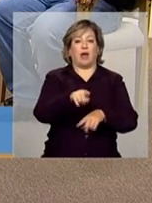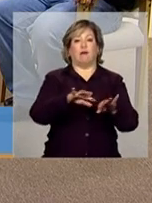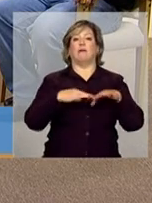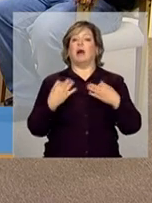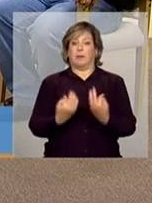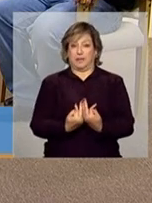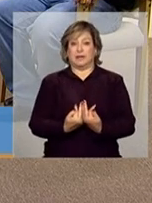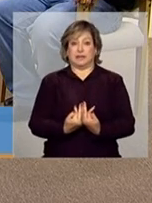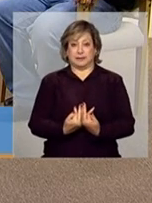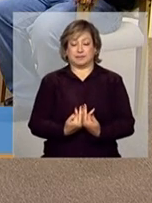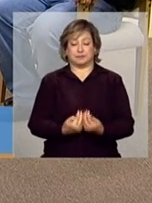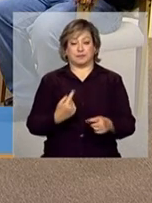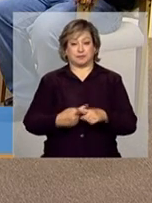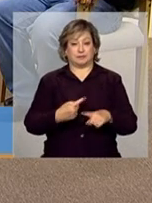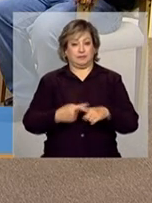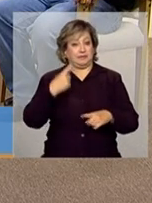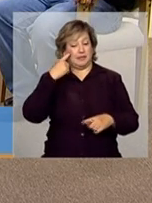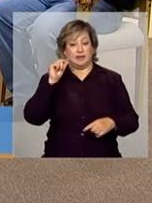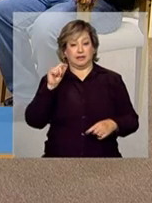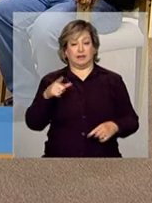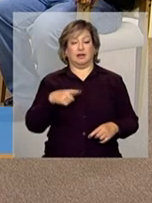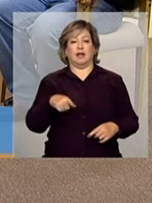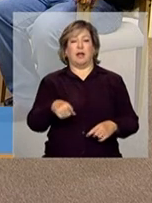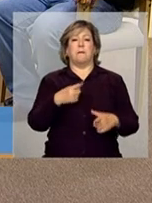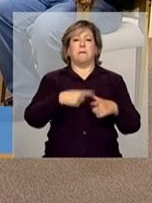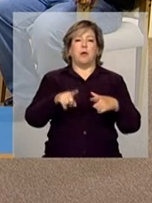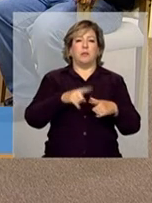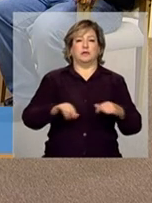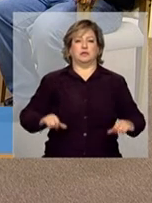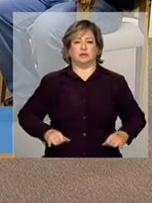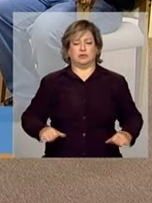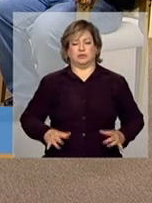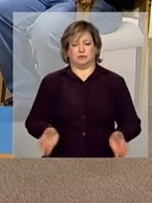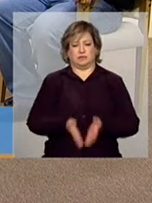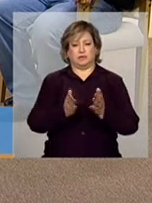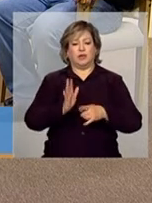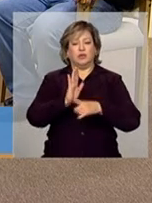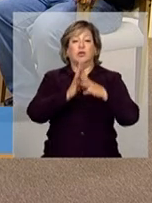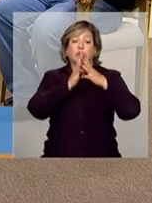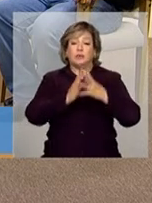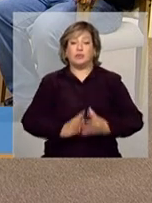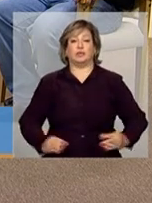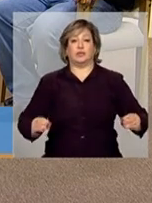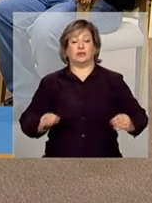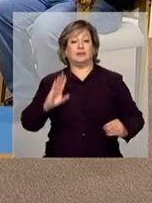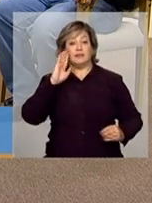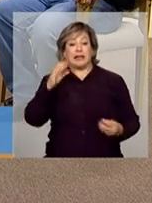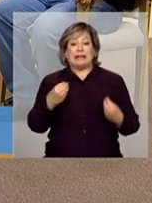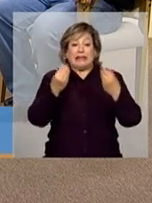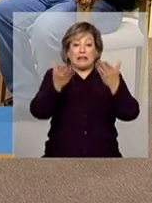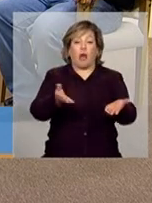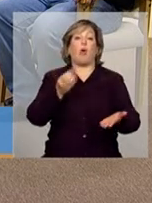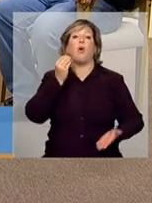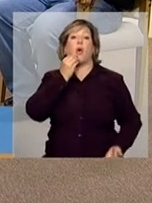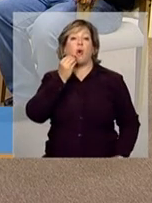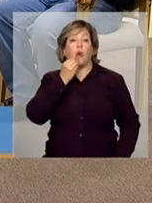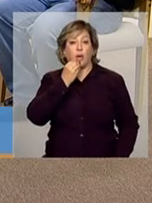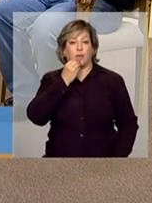a ideia é que a superação da pobreza e da pobreza extrema se dê criando oportunidades.